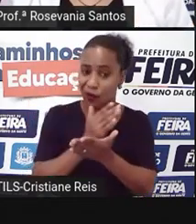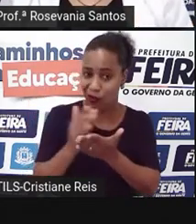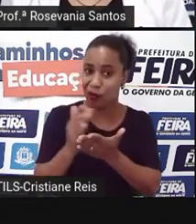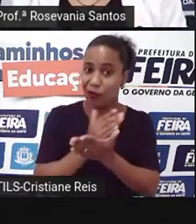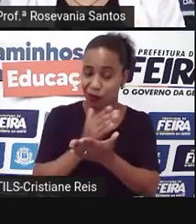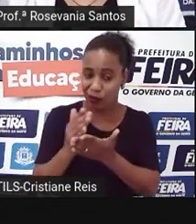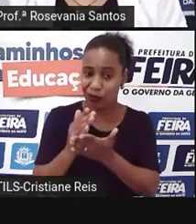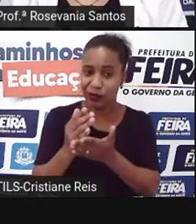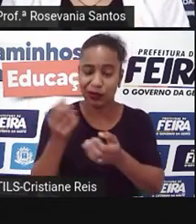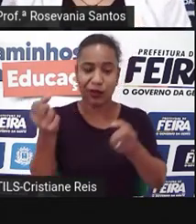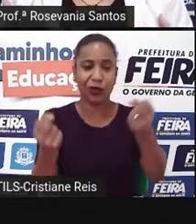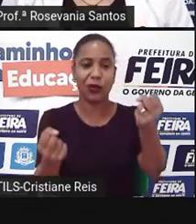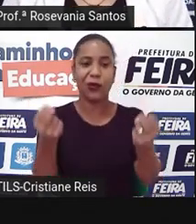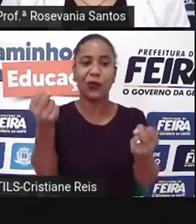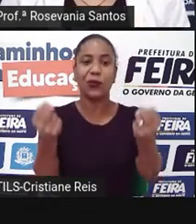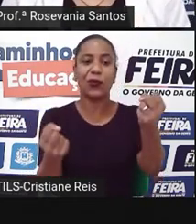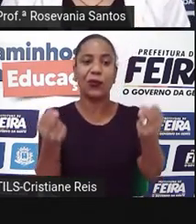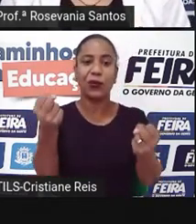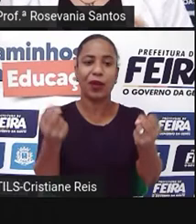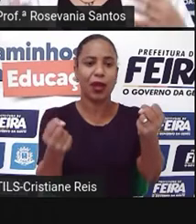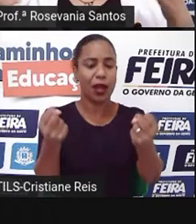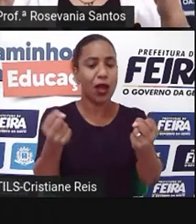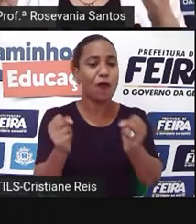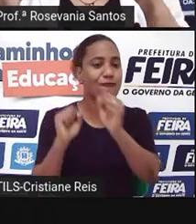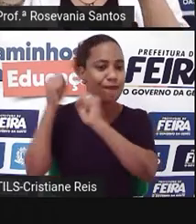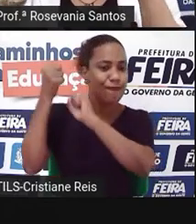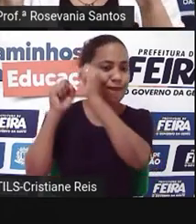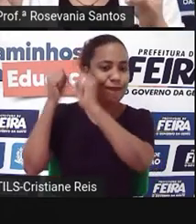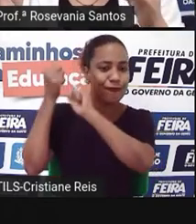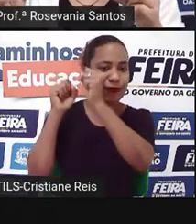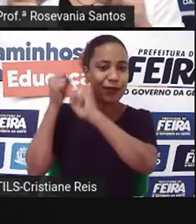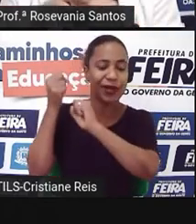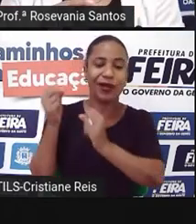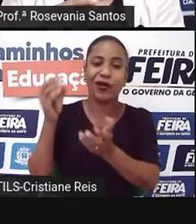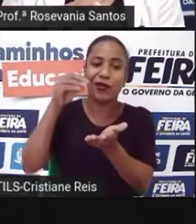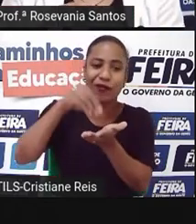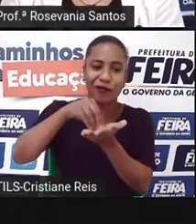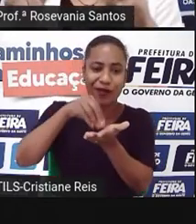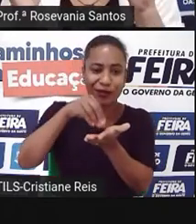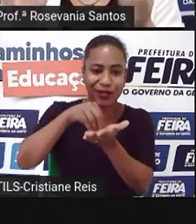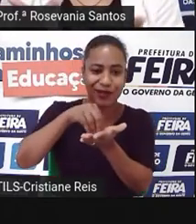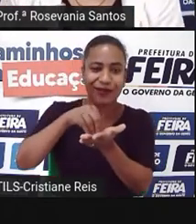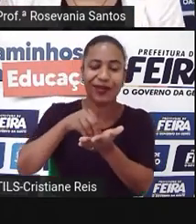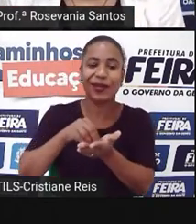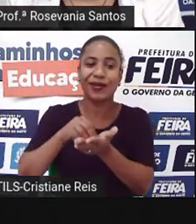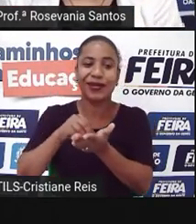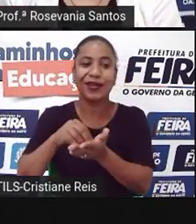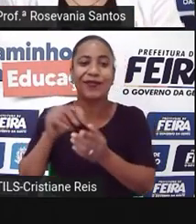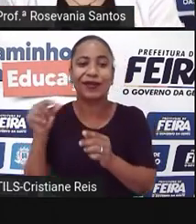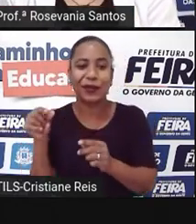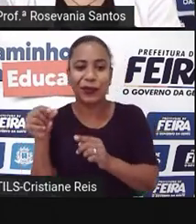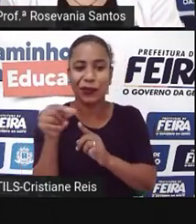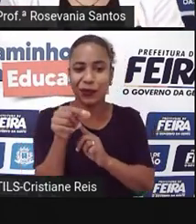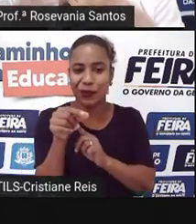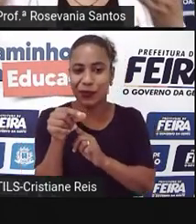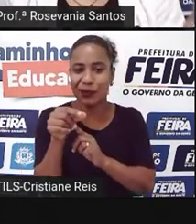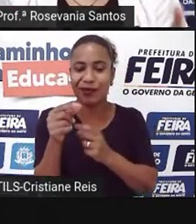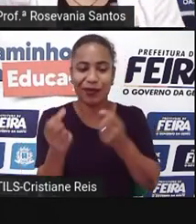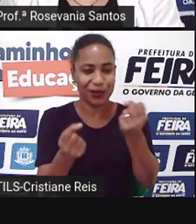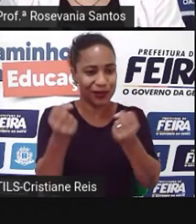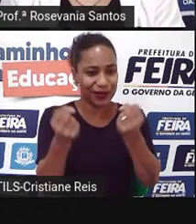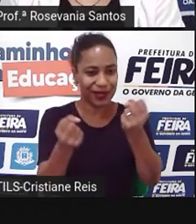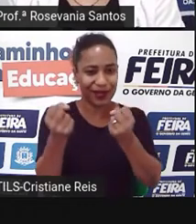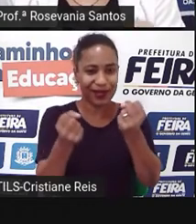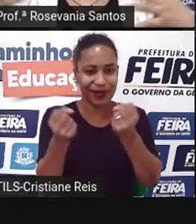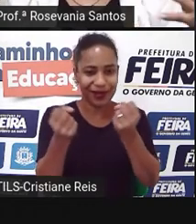lançar seus carros, né? Sem poder vender seu carro, porque faltavam compartimentos vindo da China, que eram os chips para esses carros que a